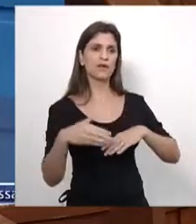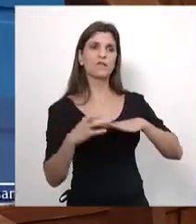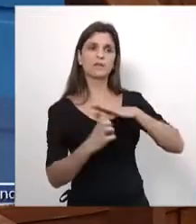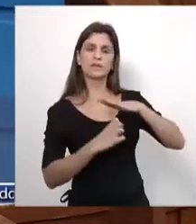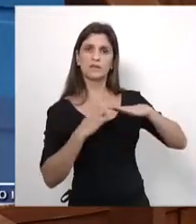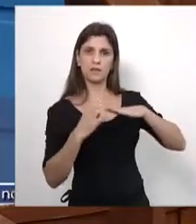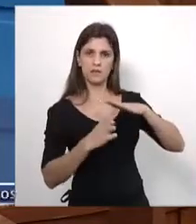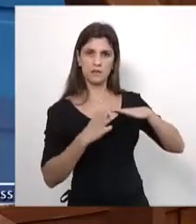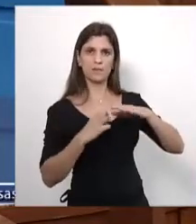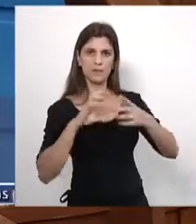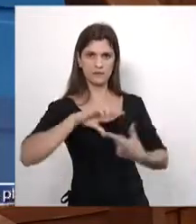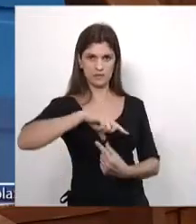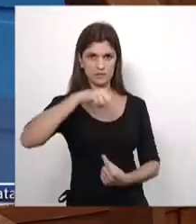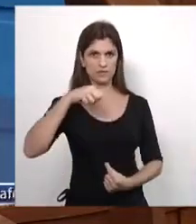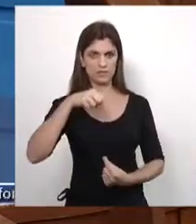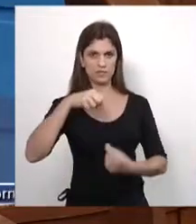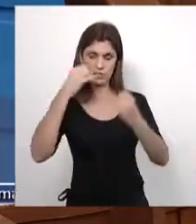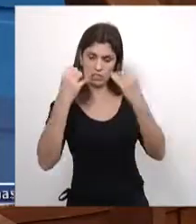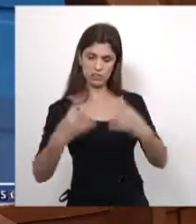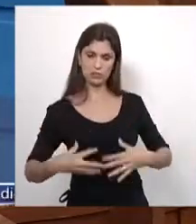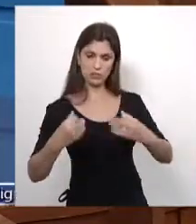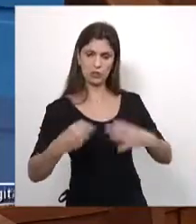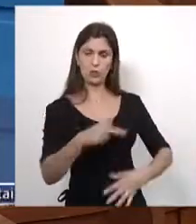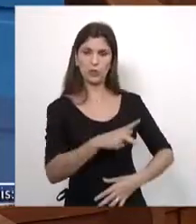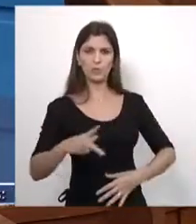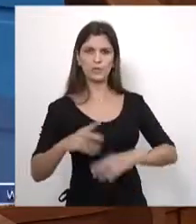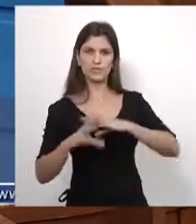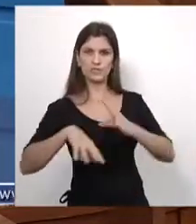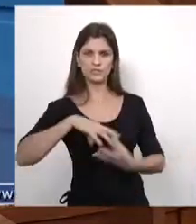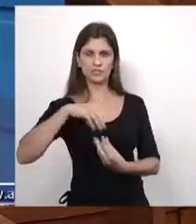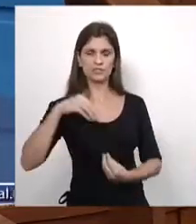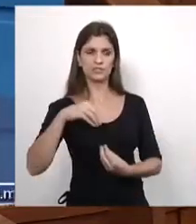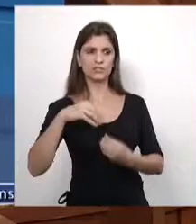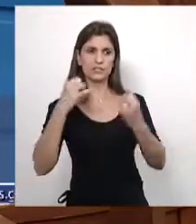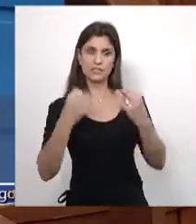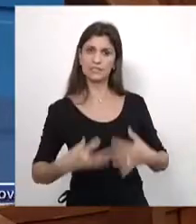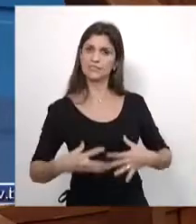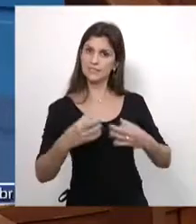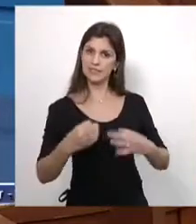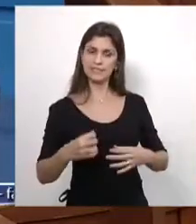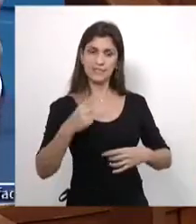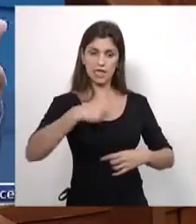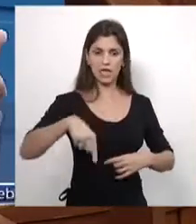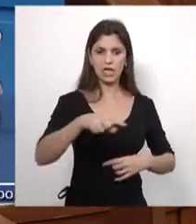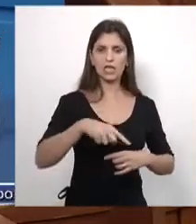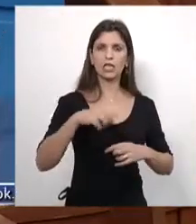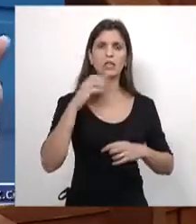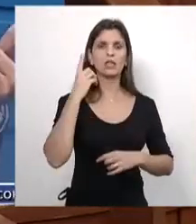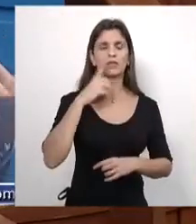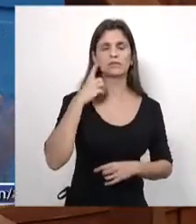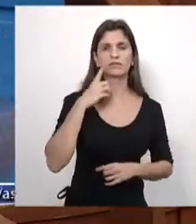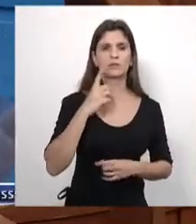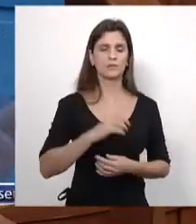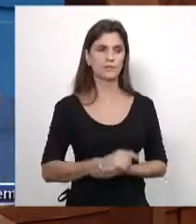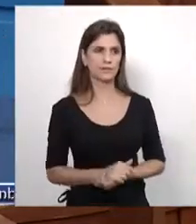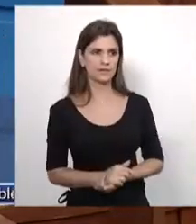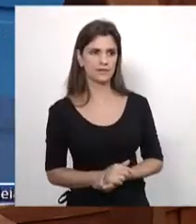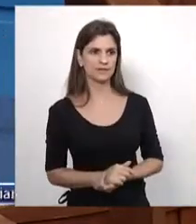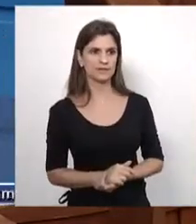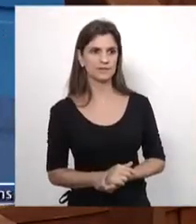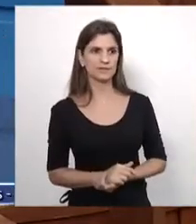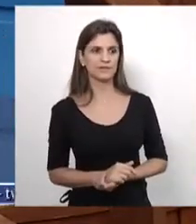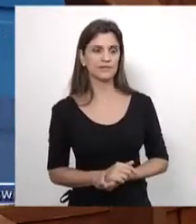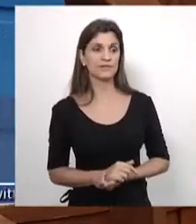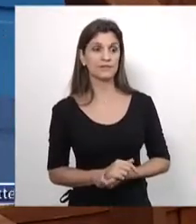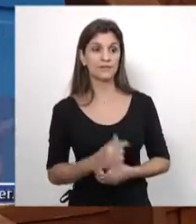esclarecimento para os deputados. E eu fiz questão de fazer uso da tribuna para colocar o esclarecimento daquilo, deputado Pedro Kemp, que ele havia trazido para